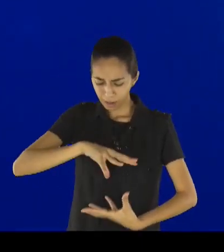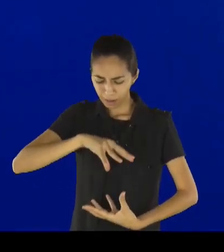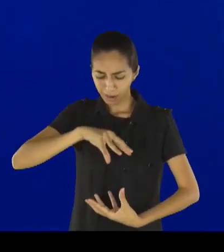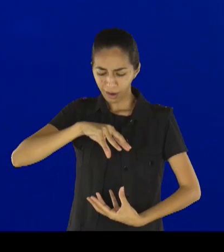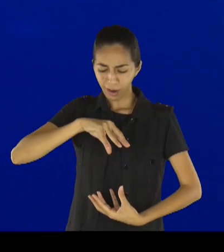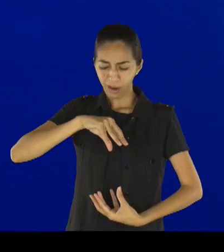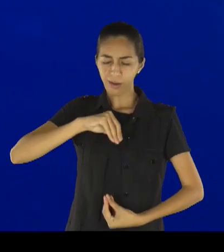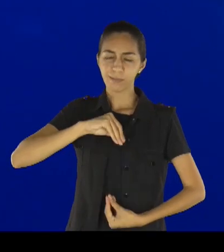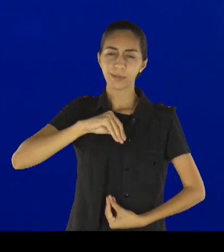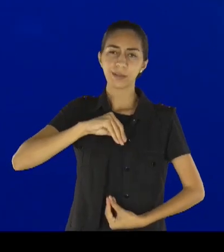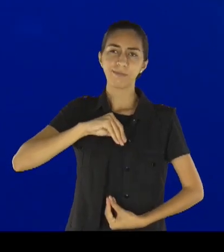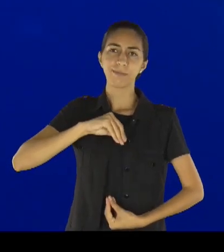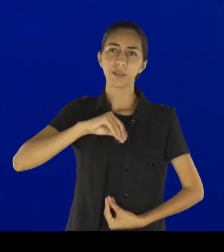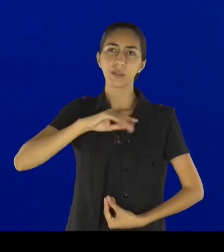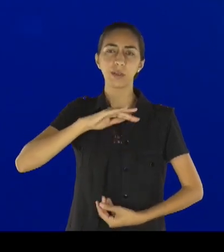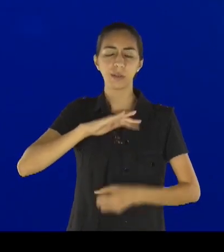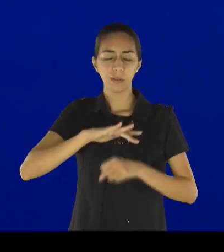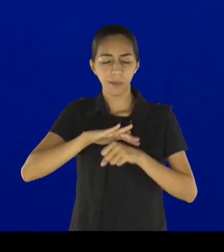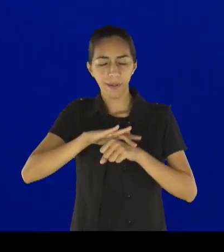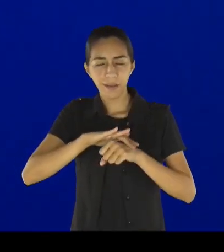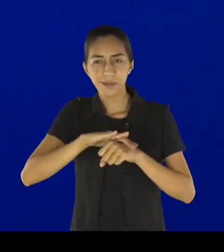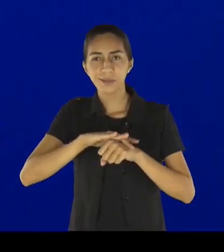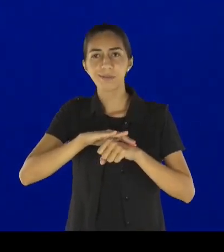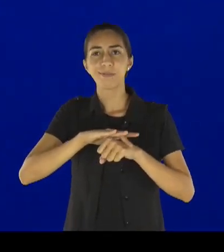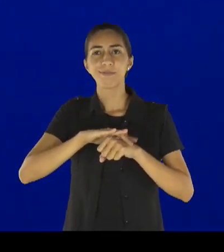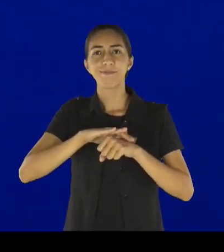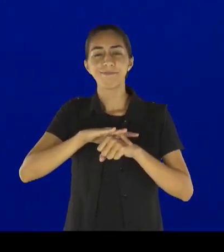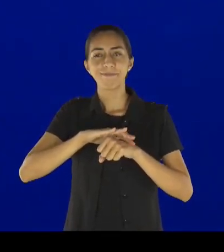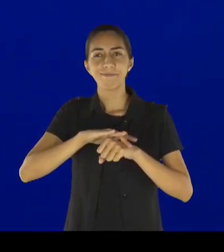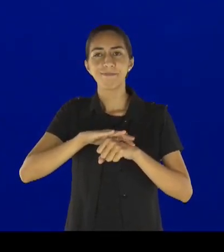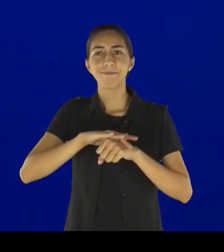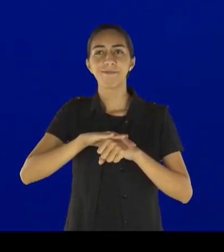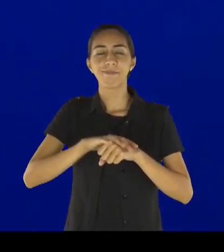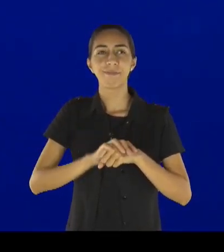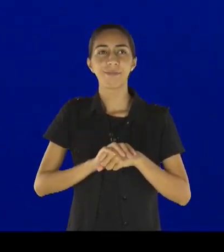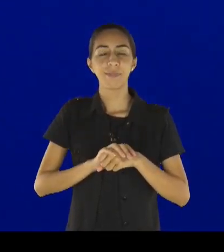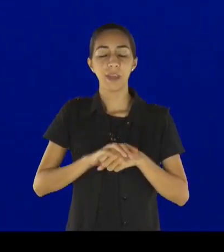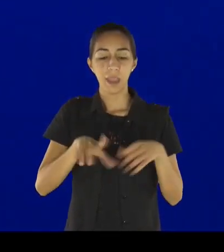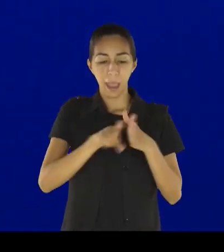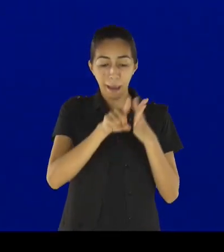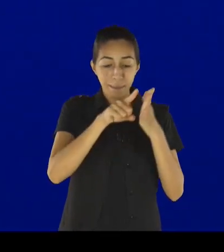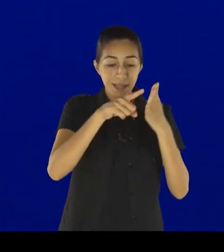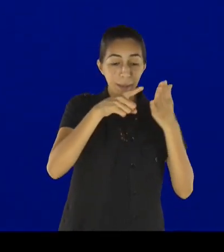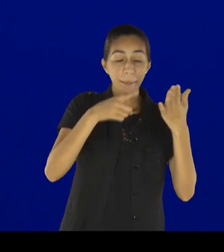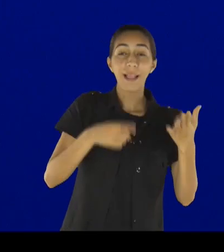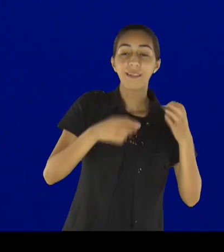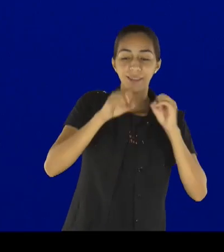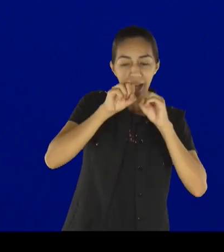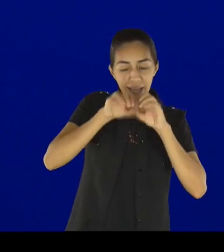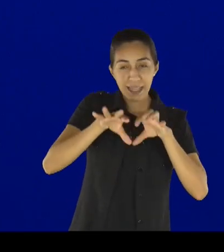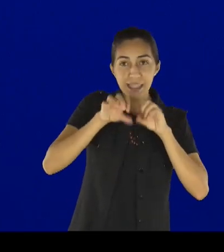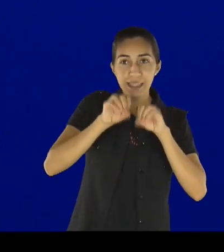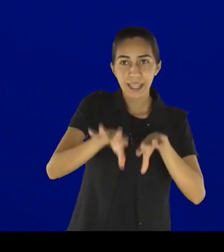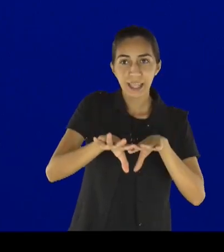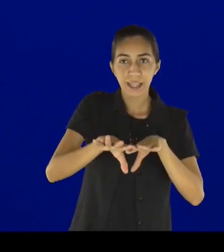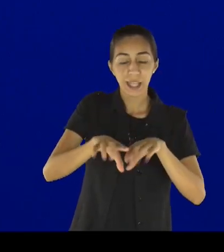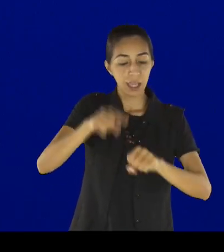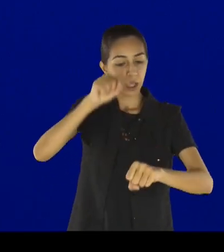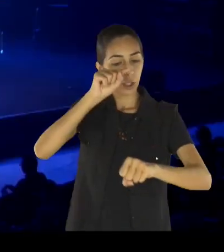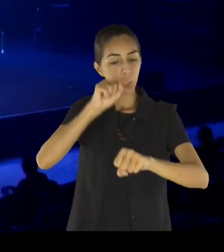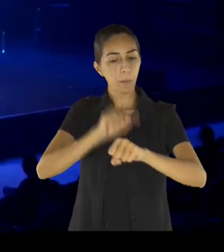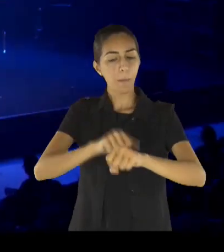entendem, e a palavra de Deus, está nos ensinando, a receita, no momento de batalha, põe de novo, por favor, o último